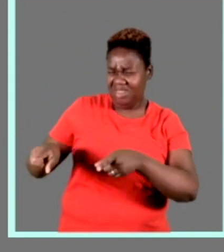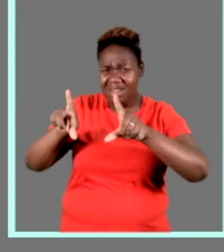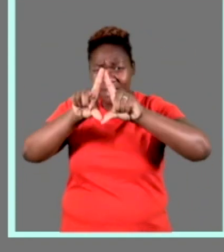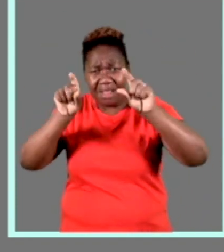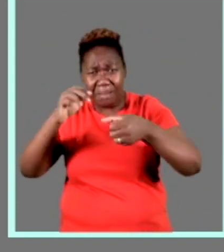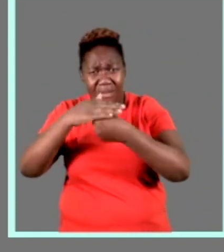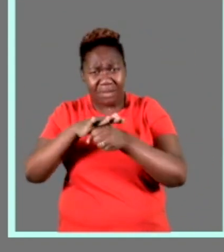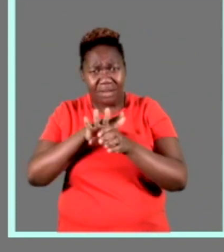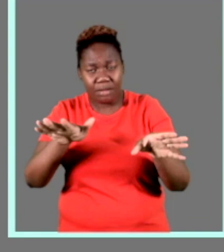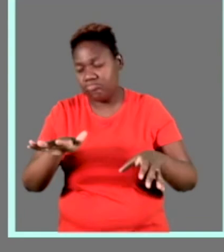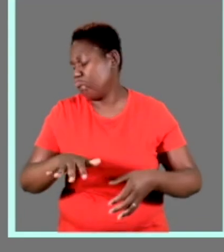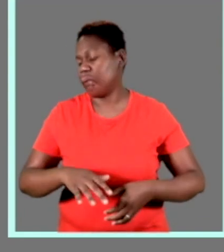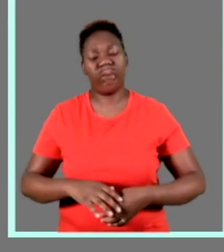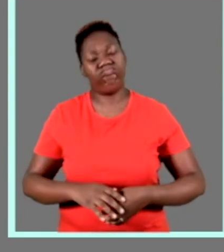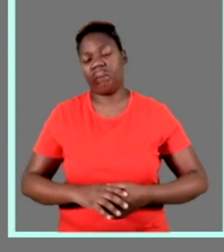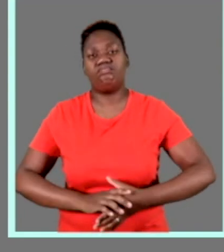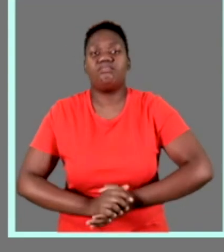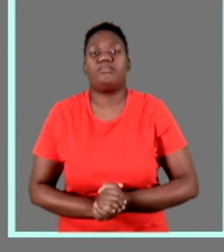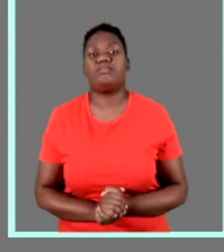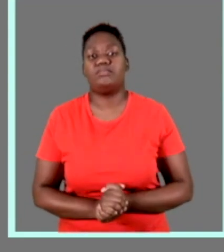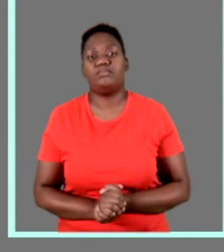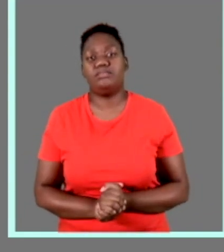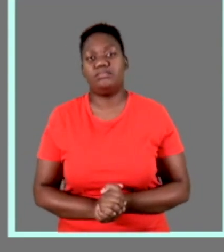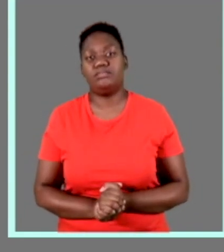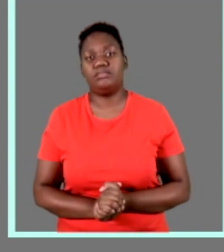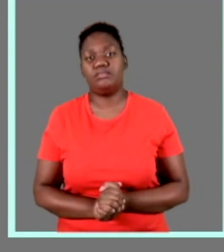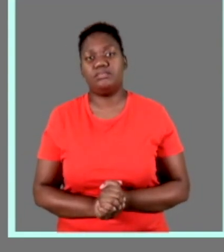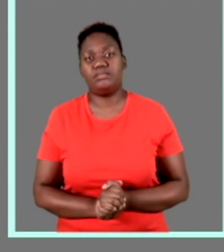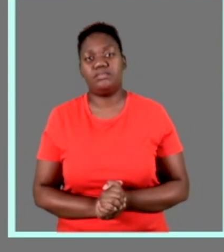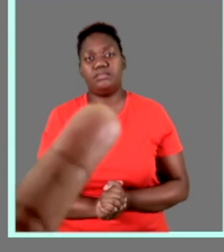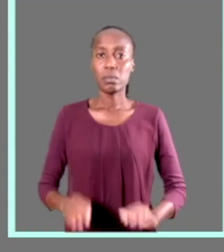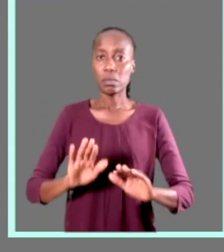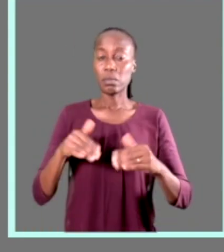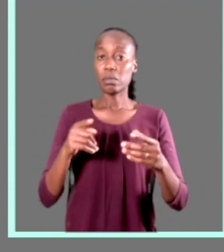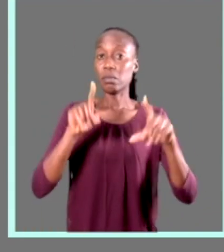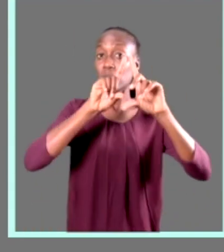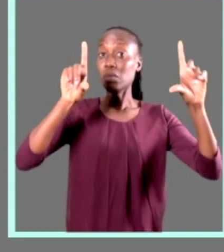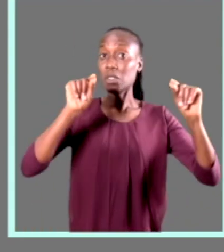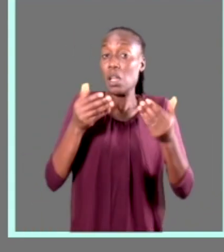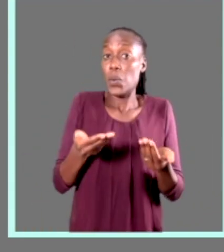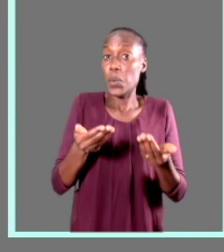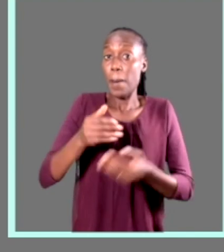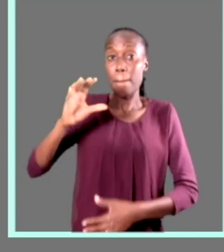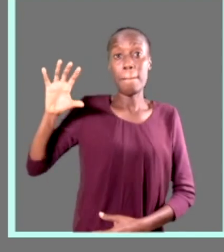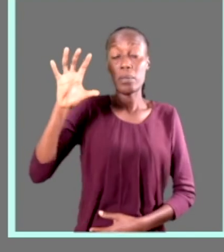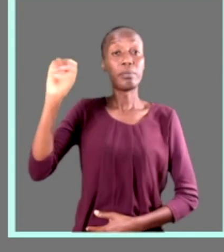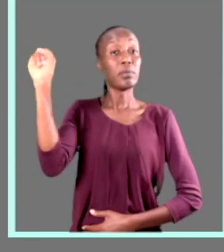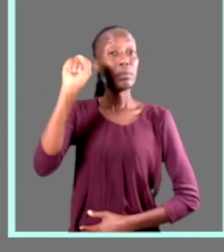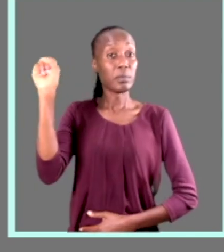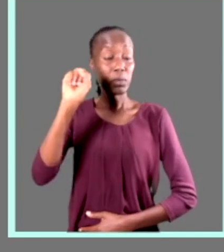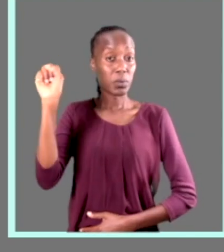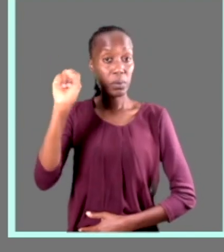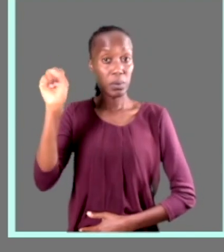que está a assolar o mundo e o país em particular. É um destaque agora na